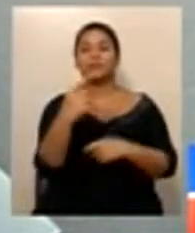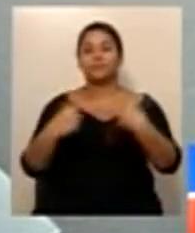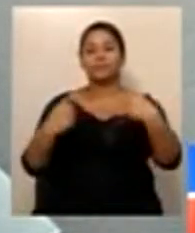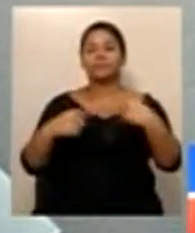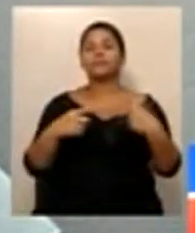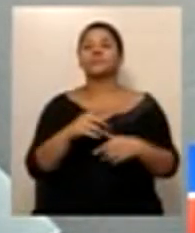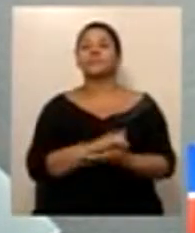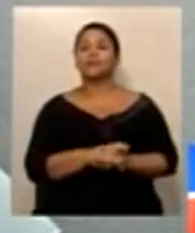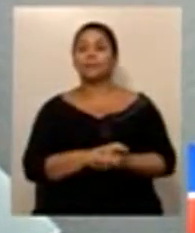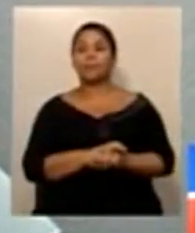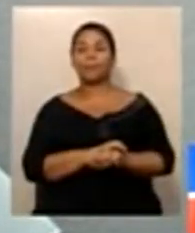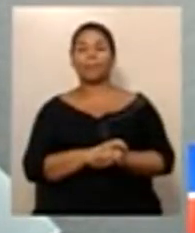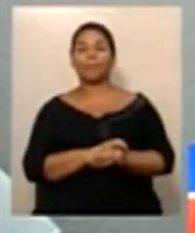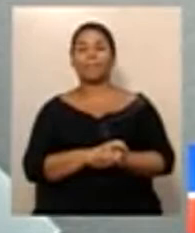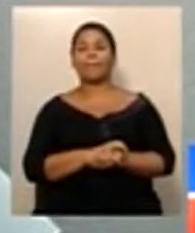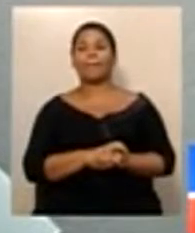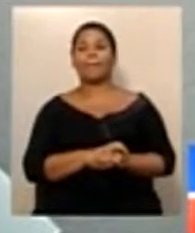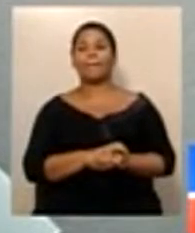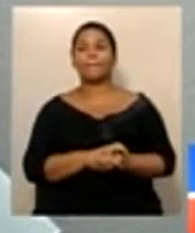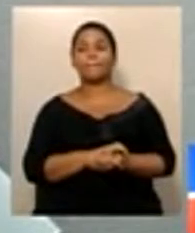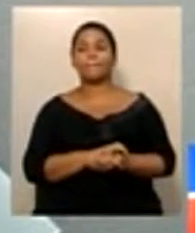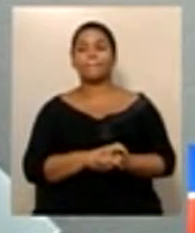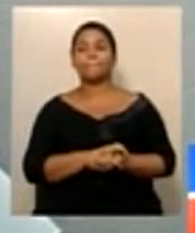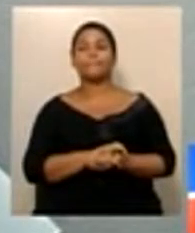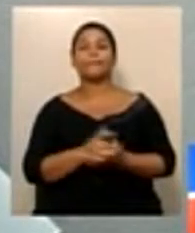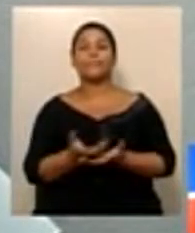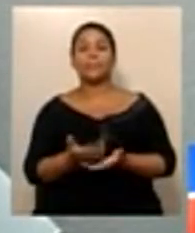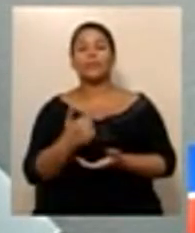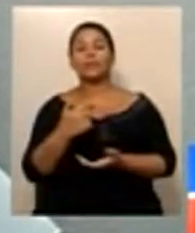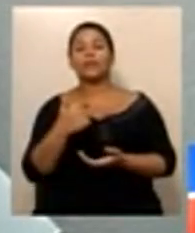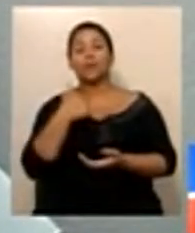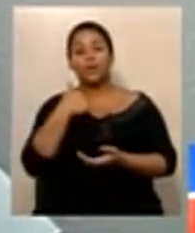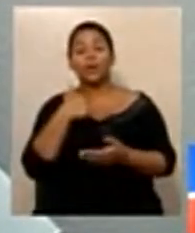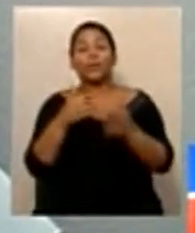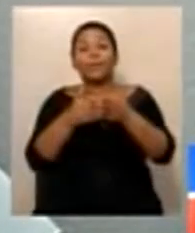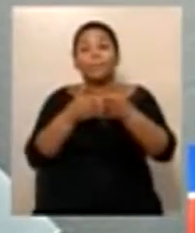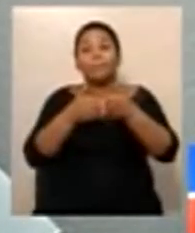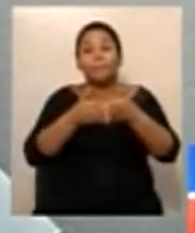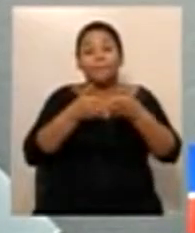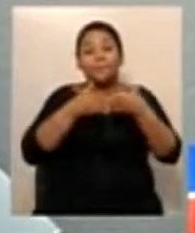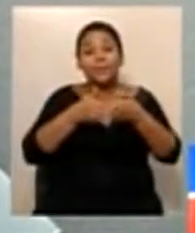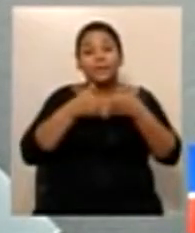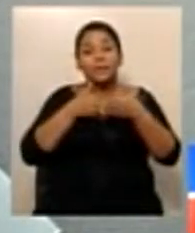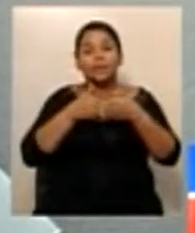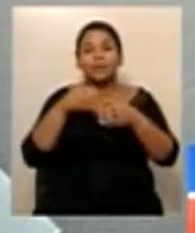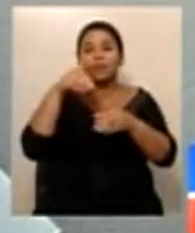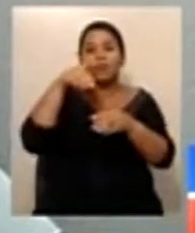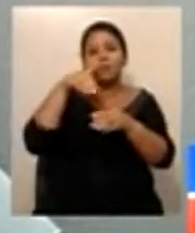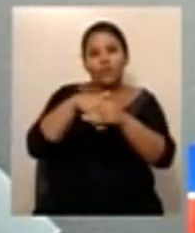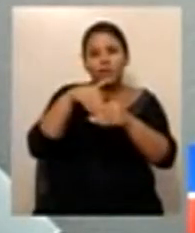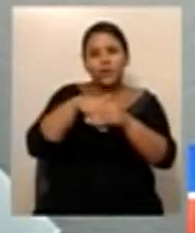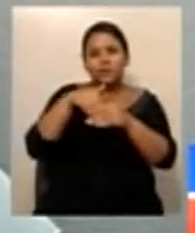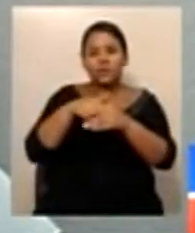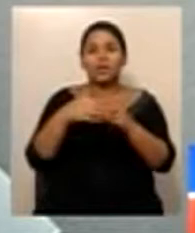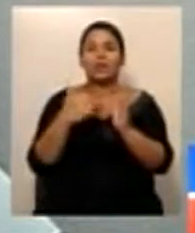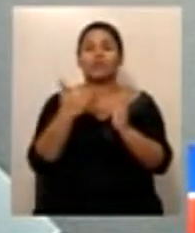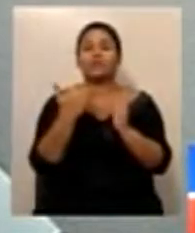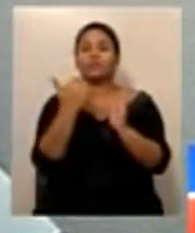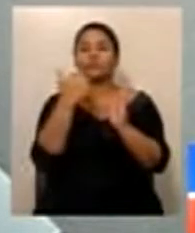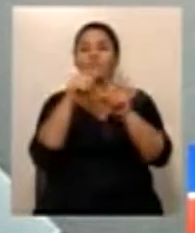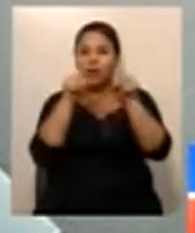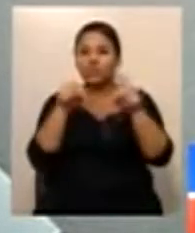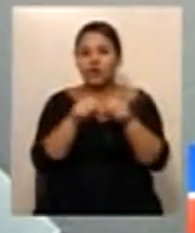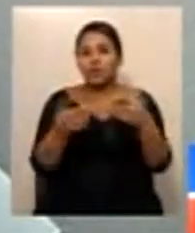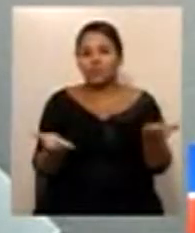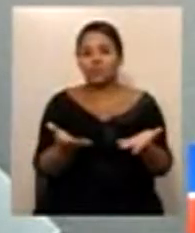185, gostaria, na condição de líder, pedir o adiamento da votação deste veto, pois as razões